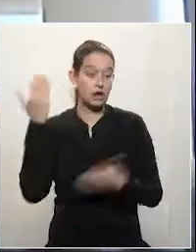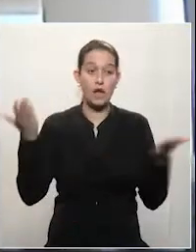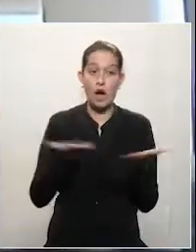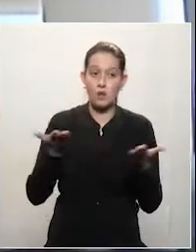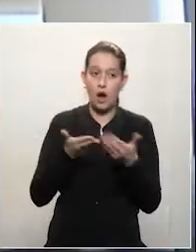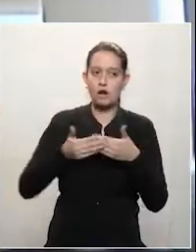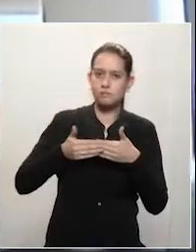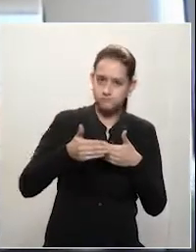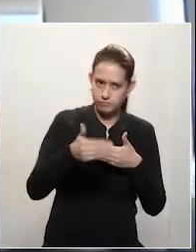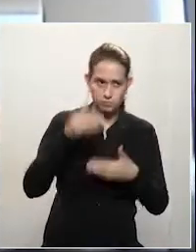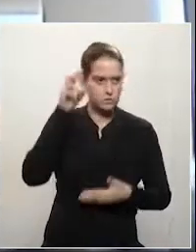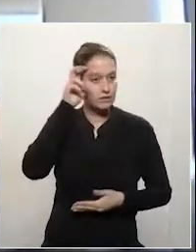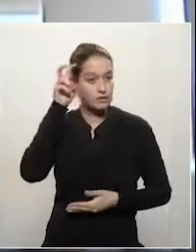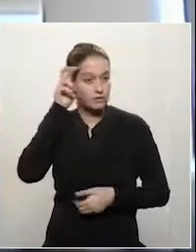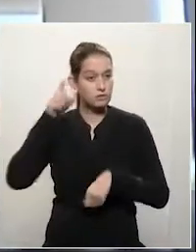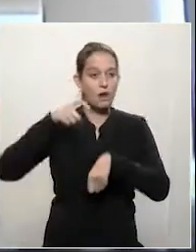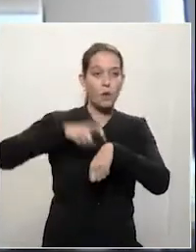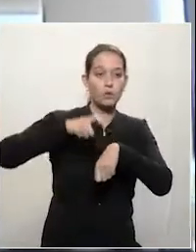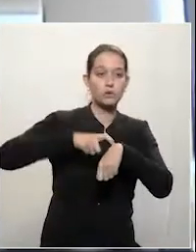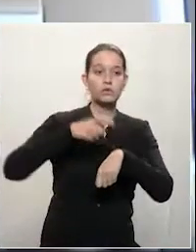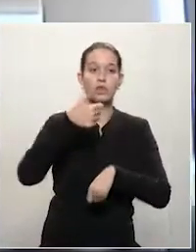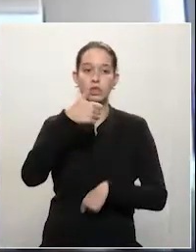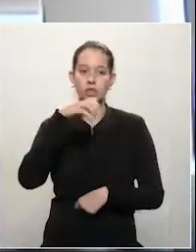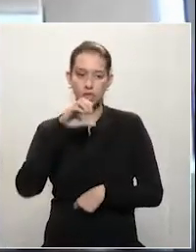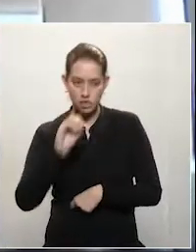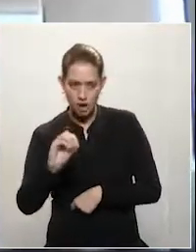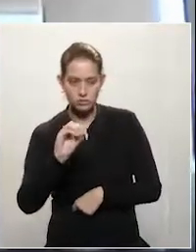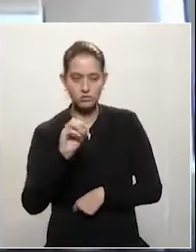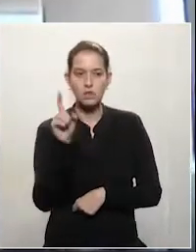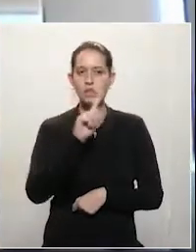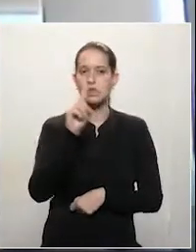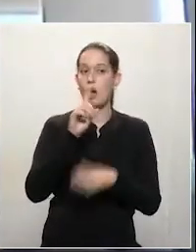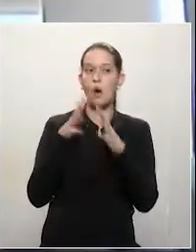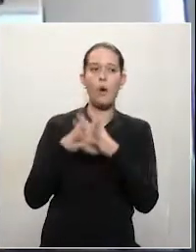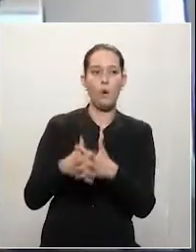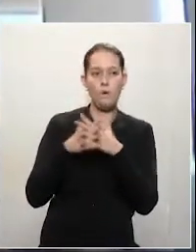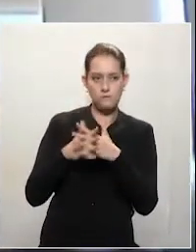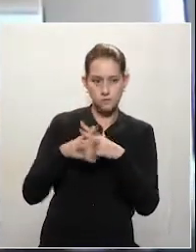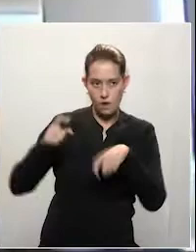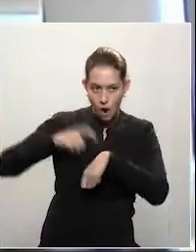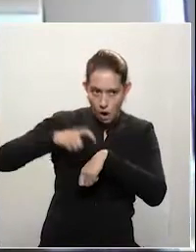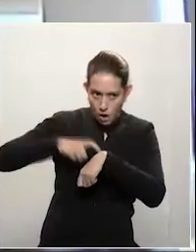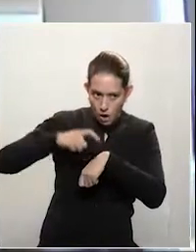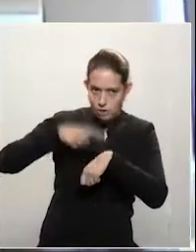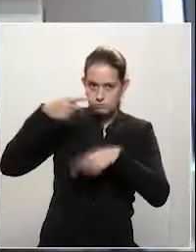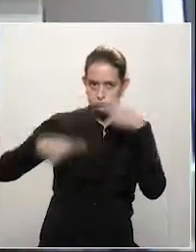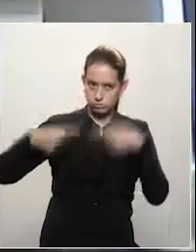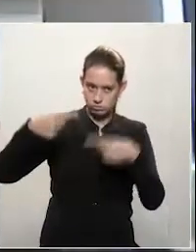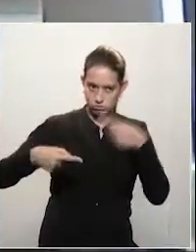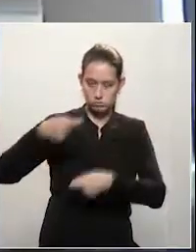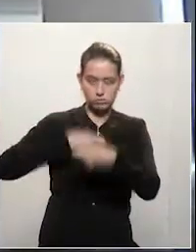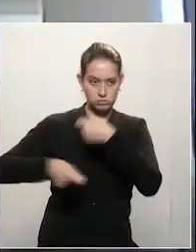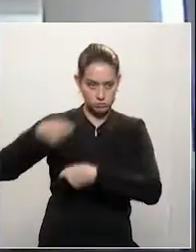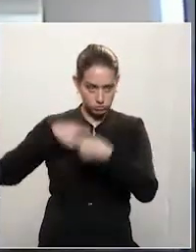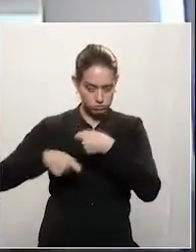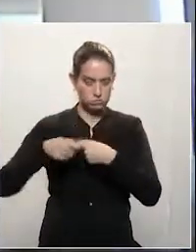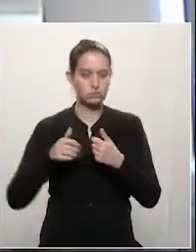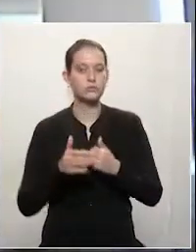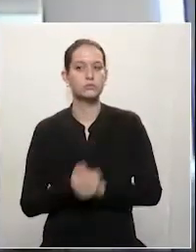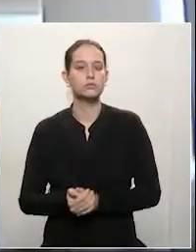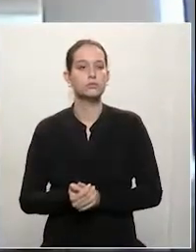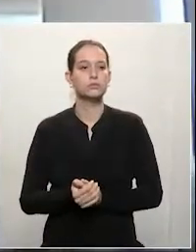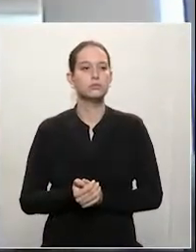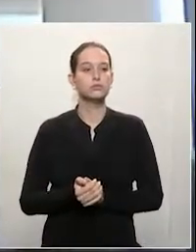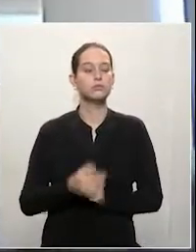para não conflitar com o horário da discussão do orçamento. Eu quero fazer um registro histórico,